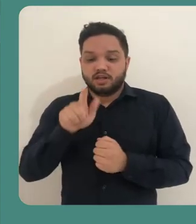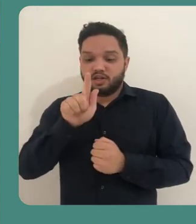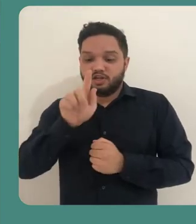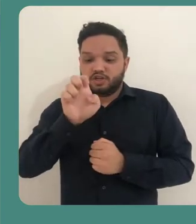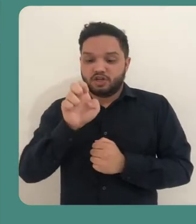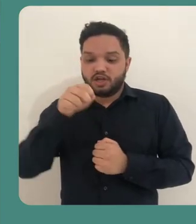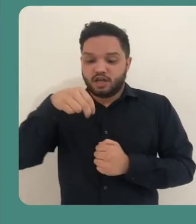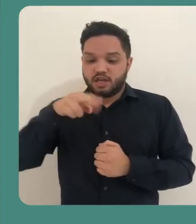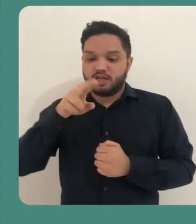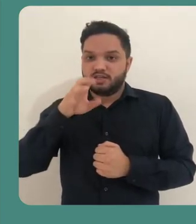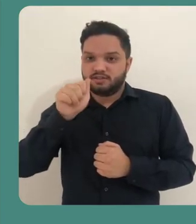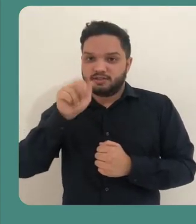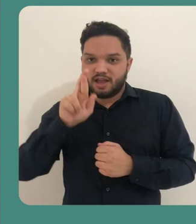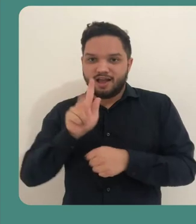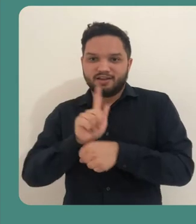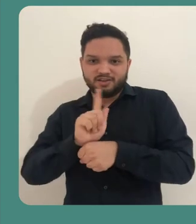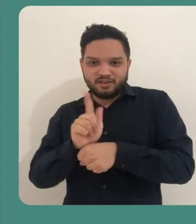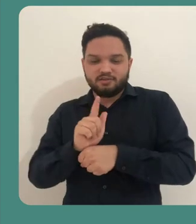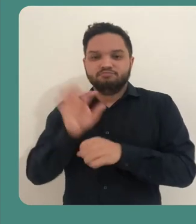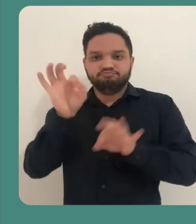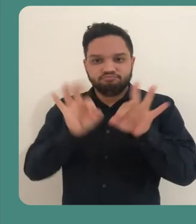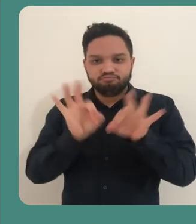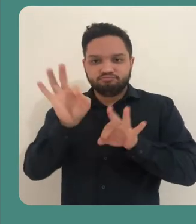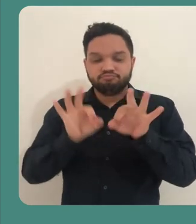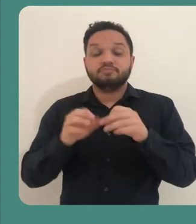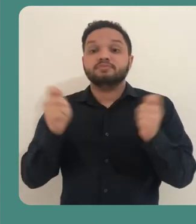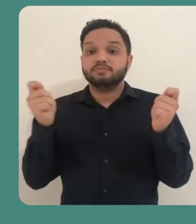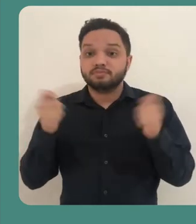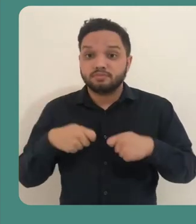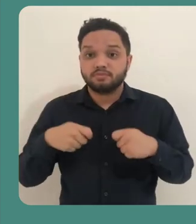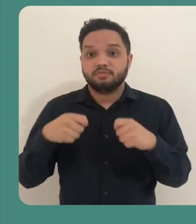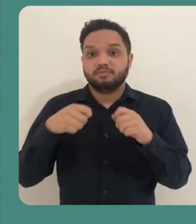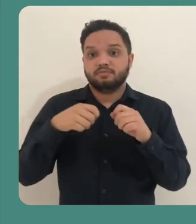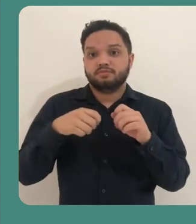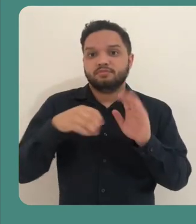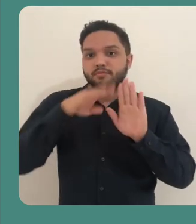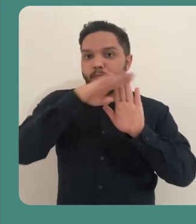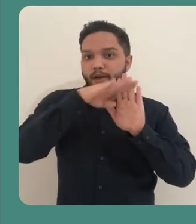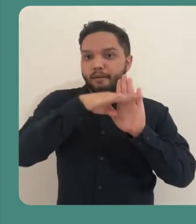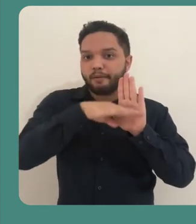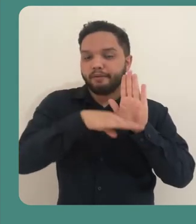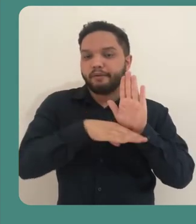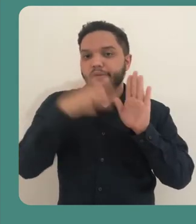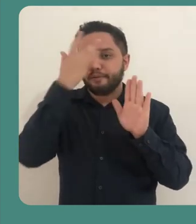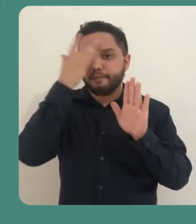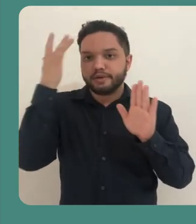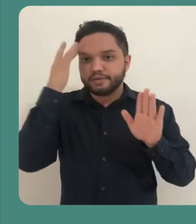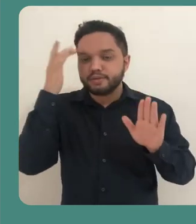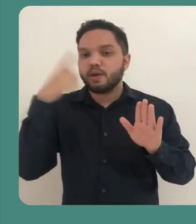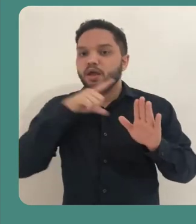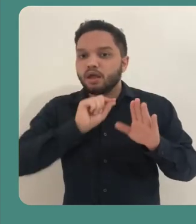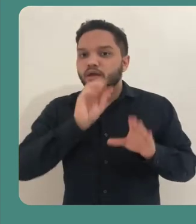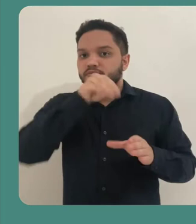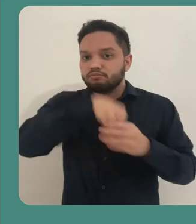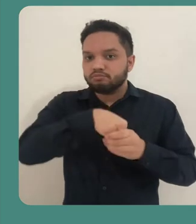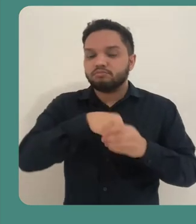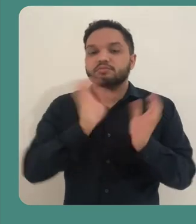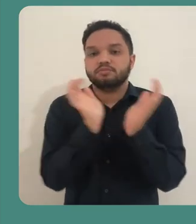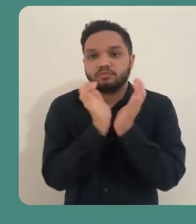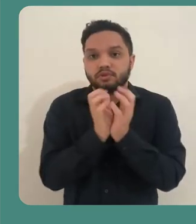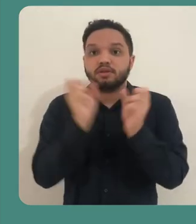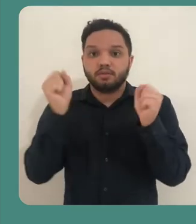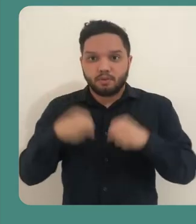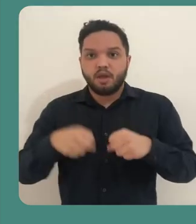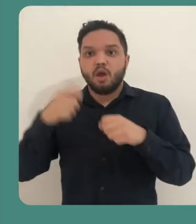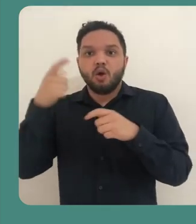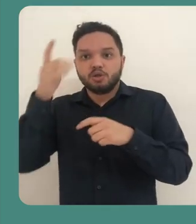vamos clicar em Gerenciar equipe. E aqui você vê os dados como dos membros que fazem parte dessa